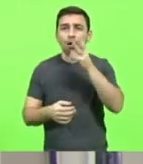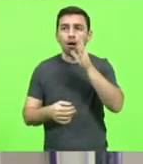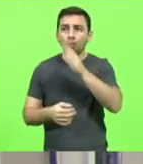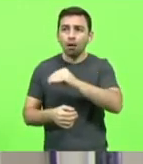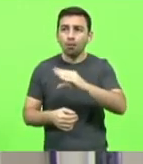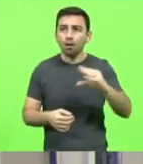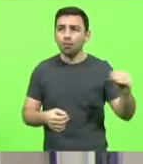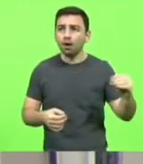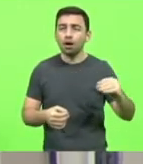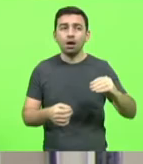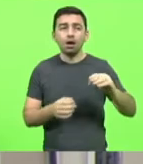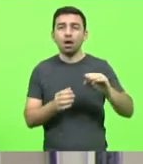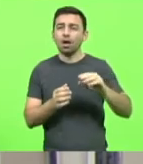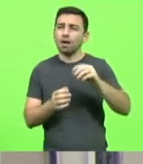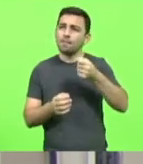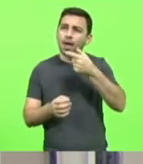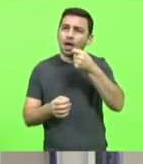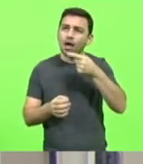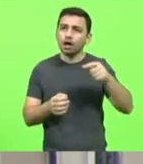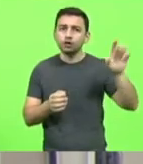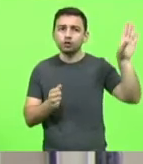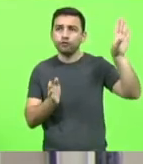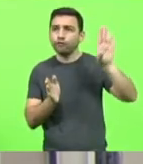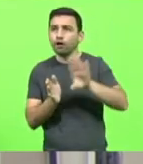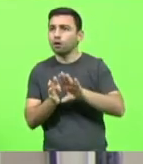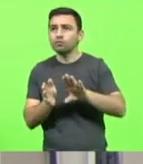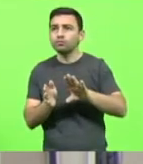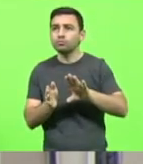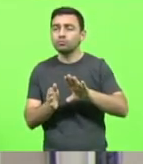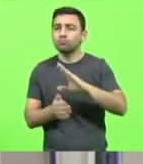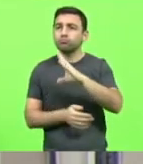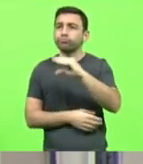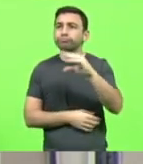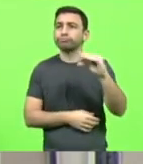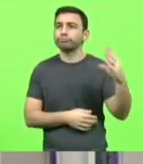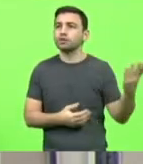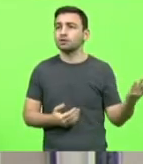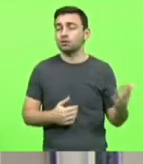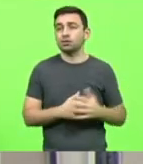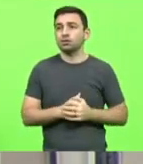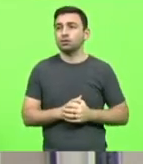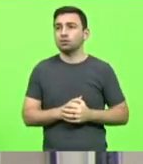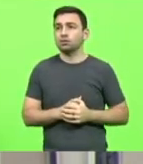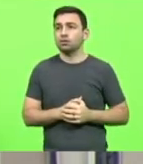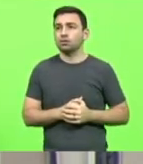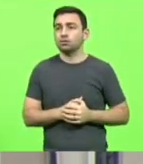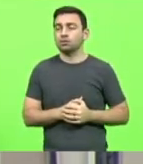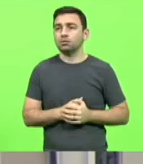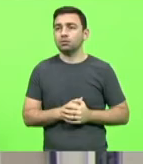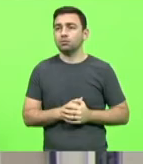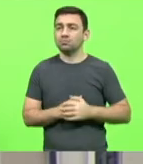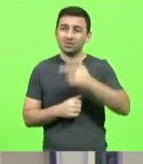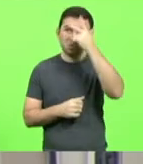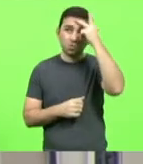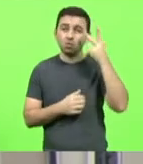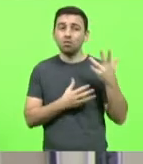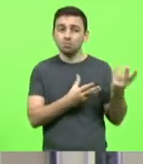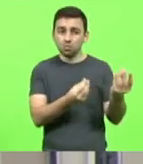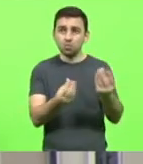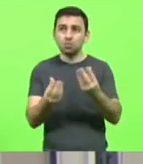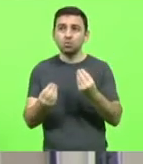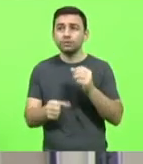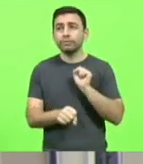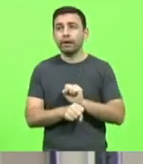importação de medicamentos. A indústria nacional não estava aparelhada para essa pandemia e pessoas estão em hospitais